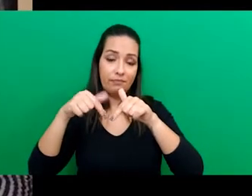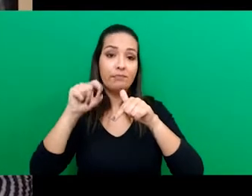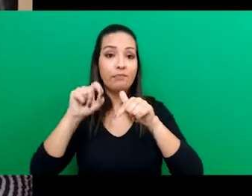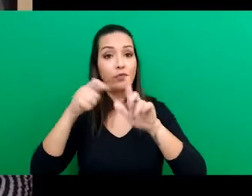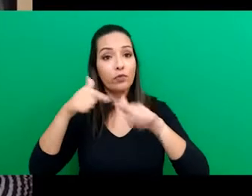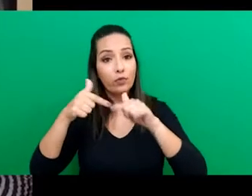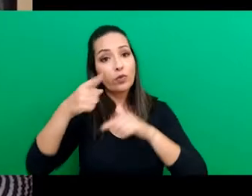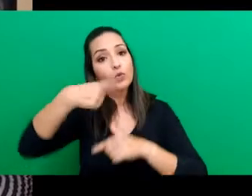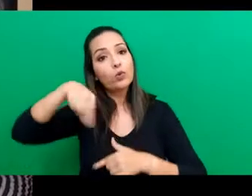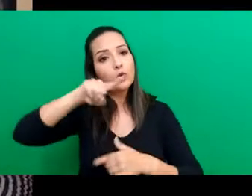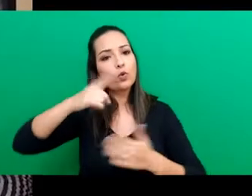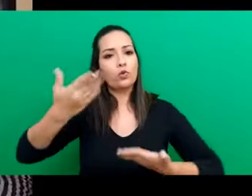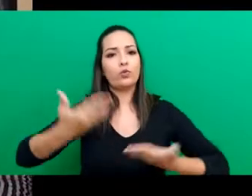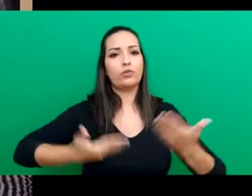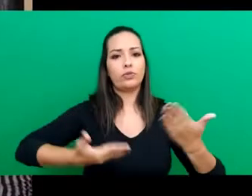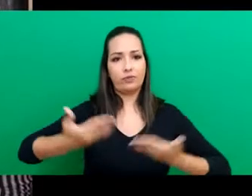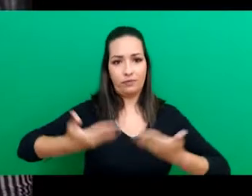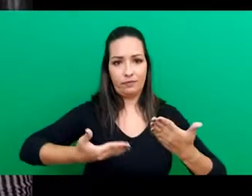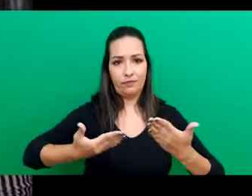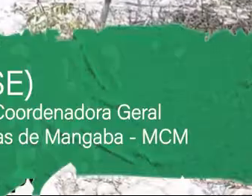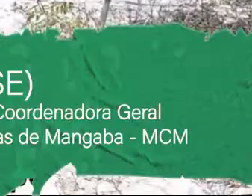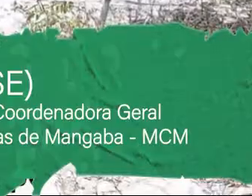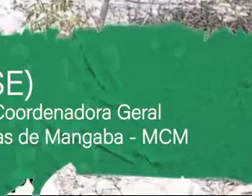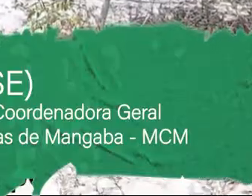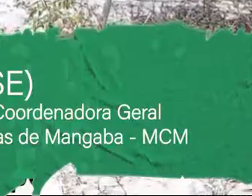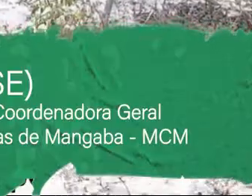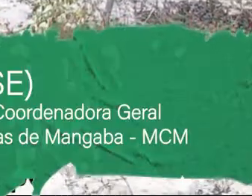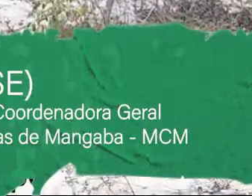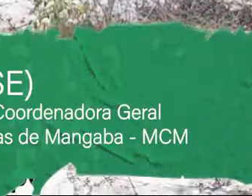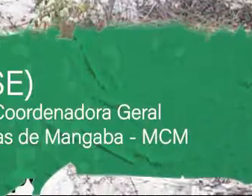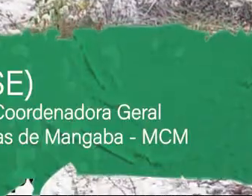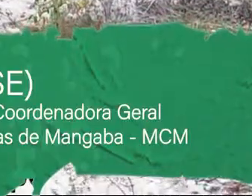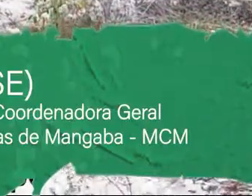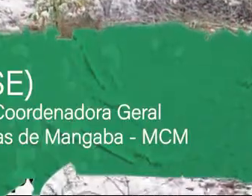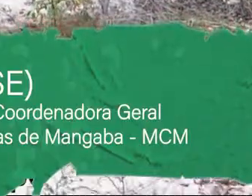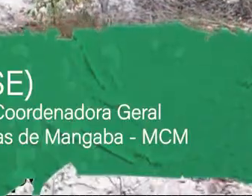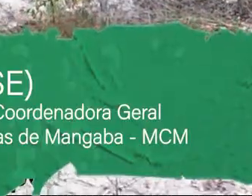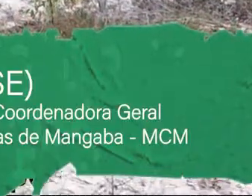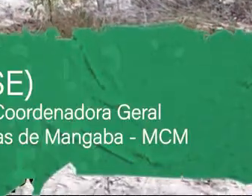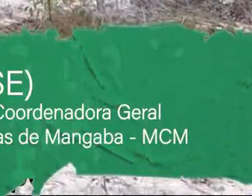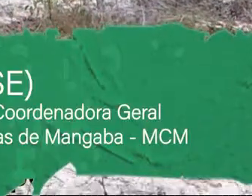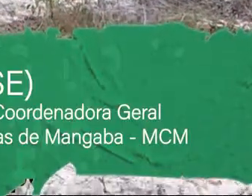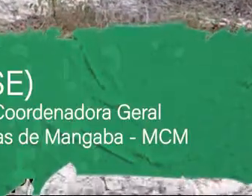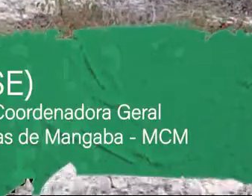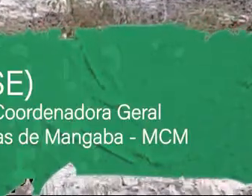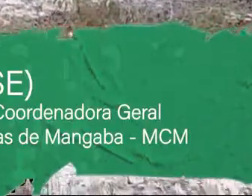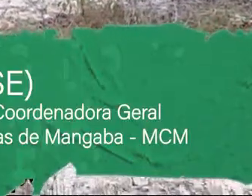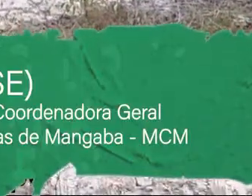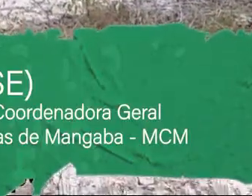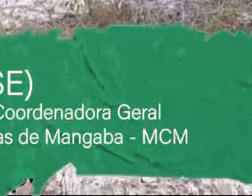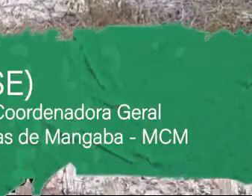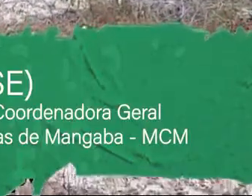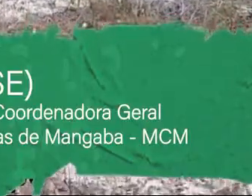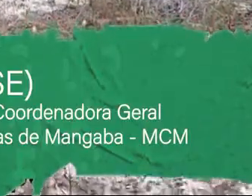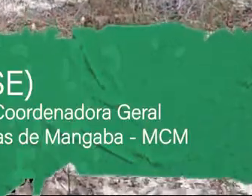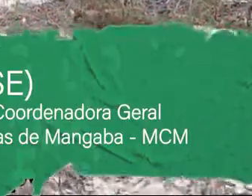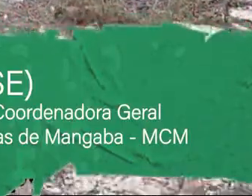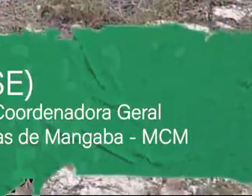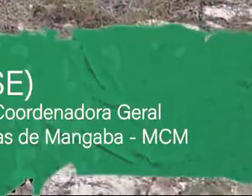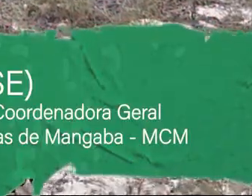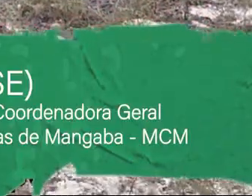de nosso serviço online. Eu sou Alícia Salvador, sou mulher, preta, extrativista,